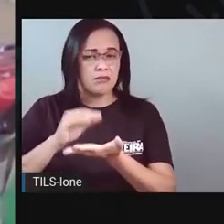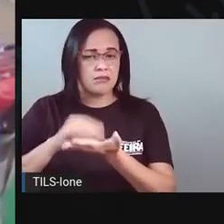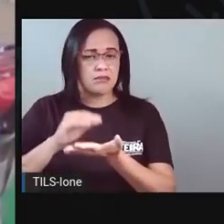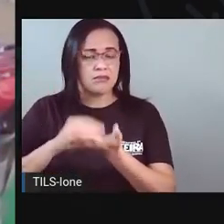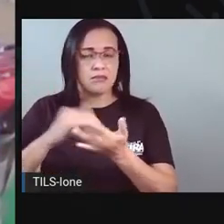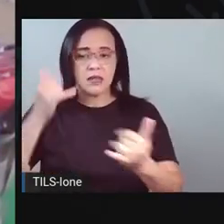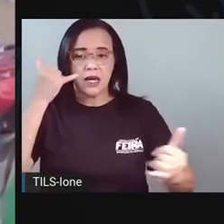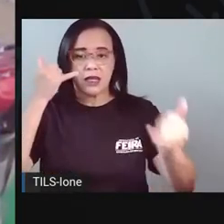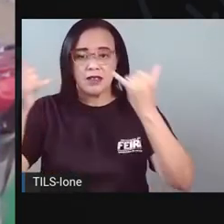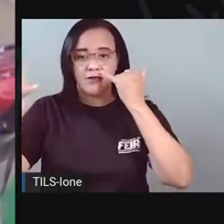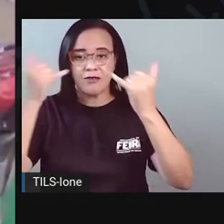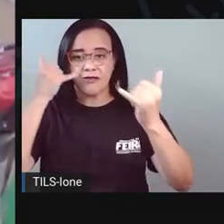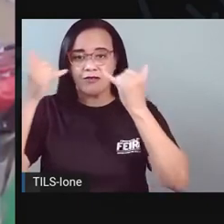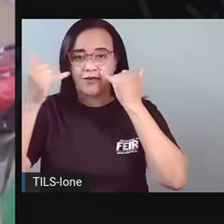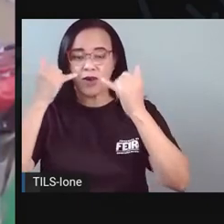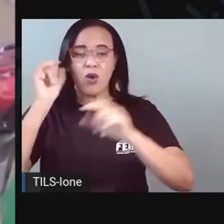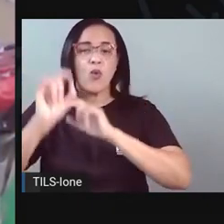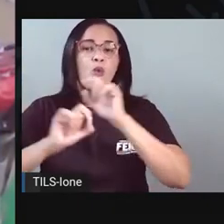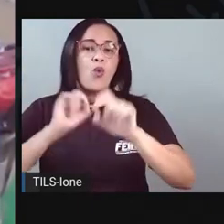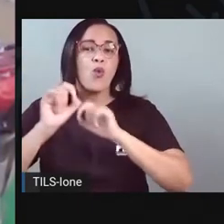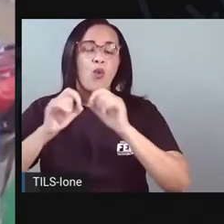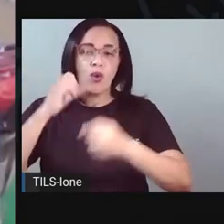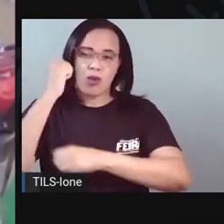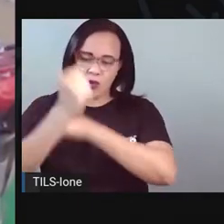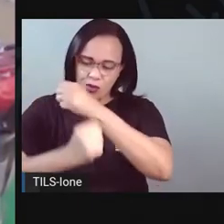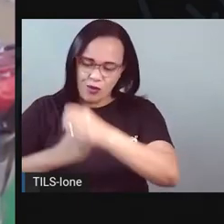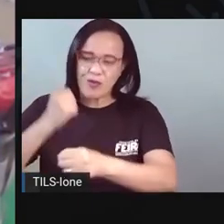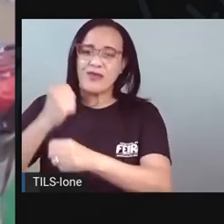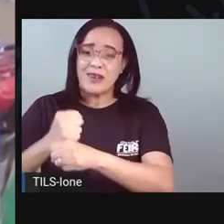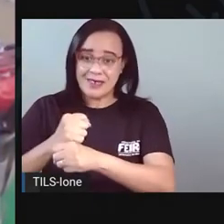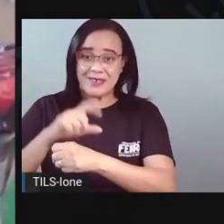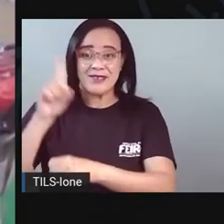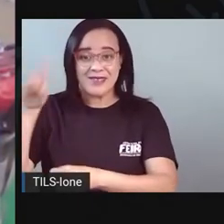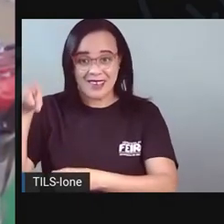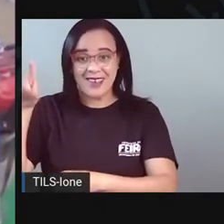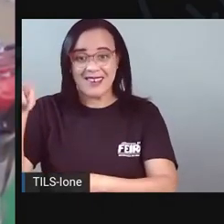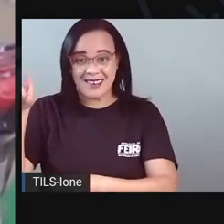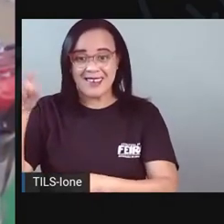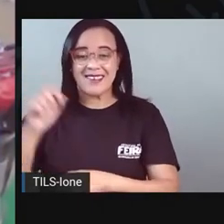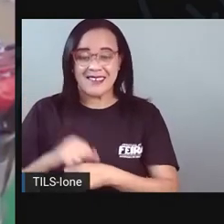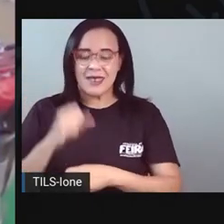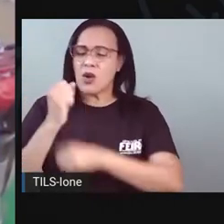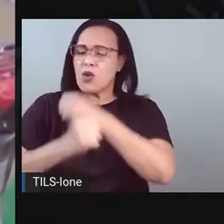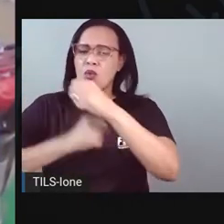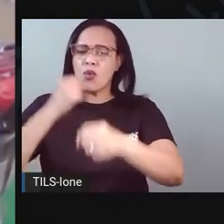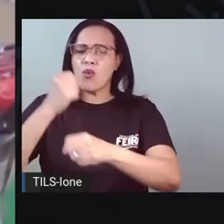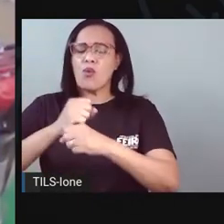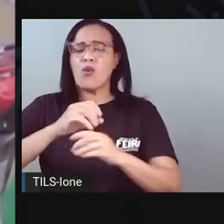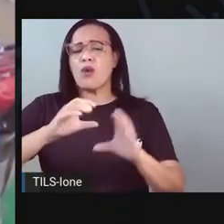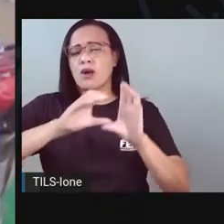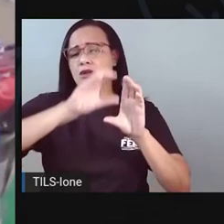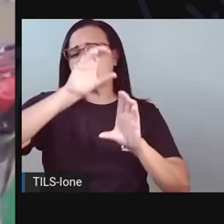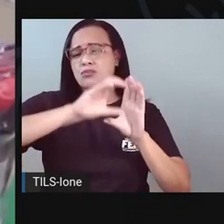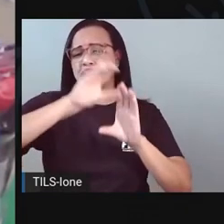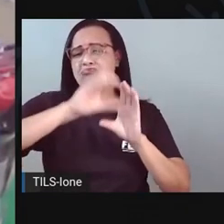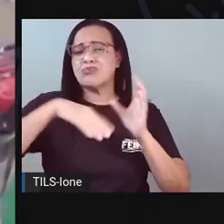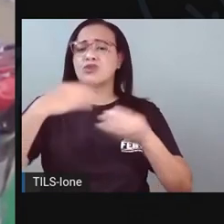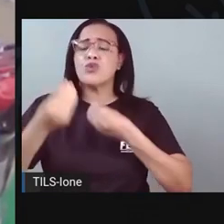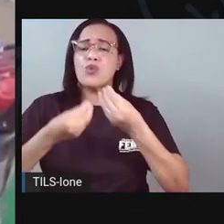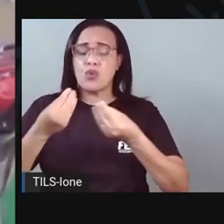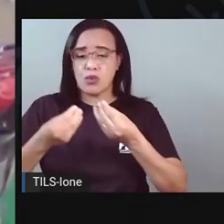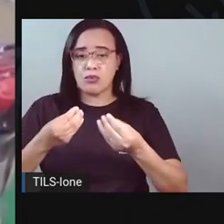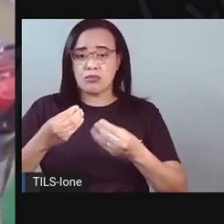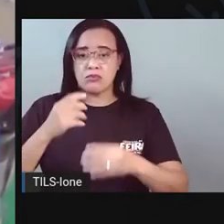O ano, ó. E eu vou botar o meu ano aqui, ó. Qual o ano desse calendário que a vai utilizar? 2021.